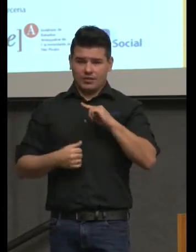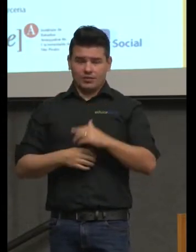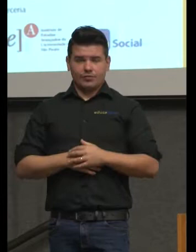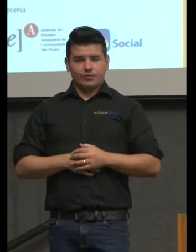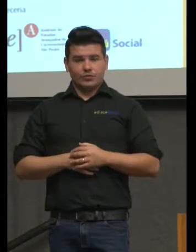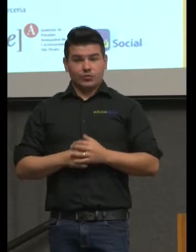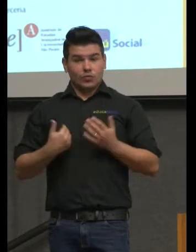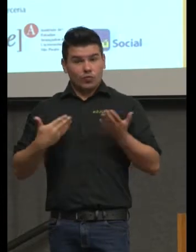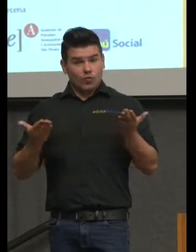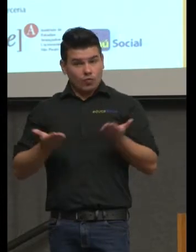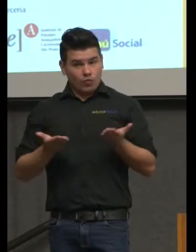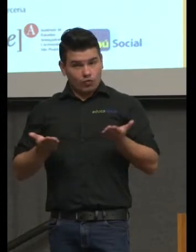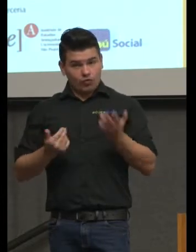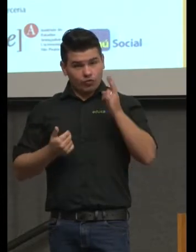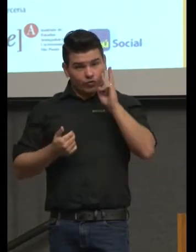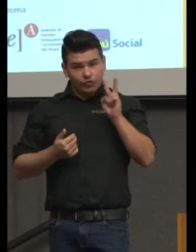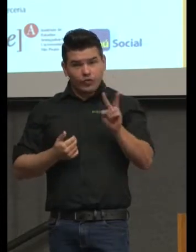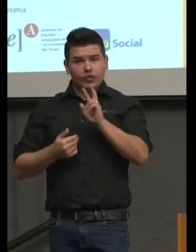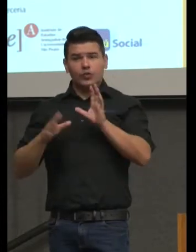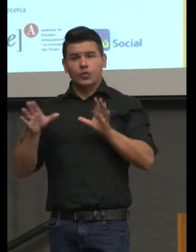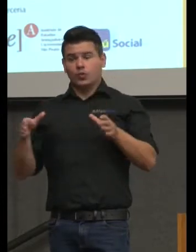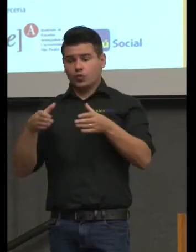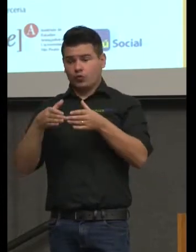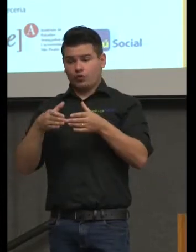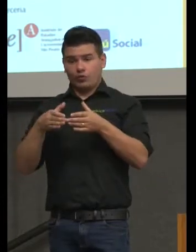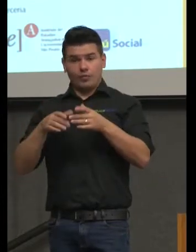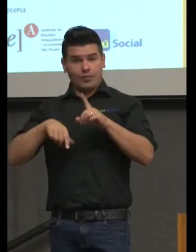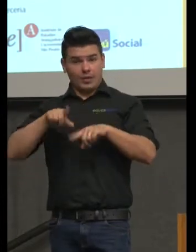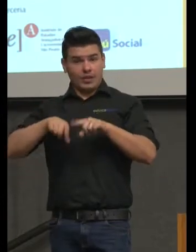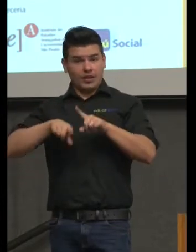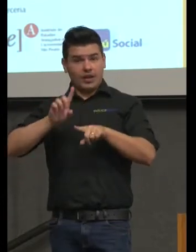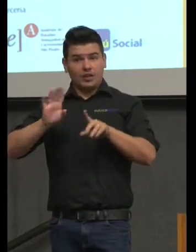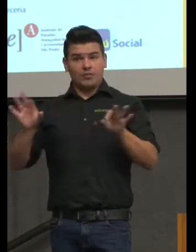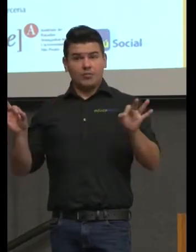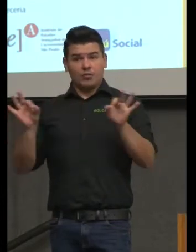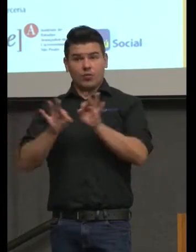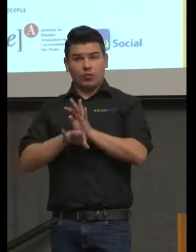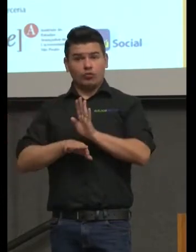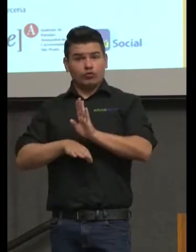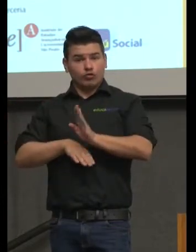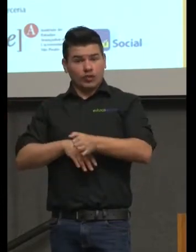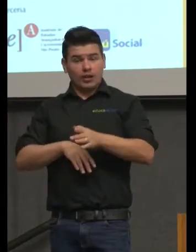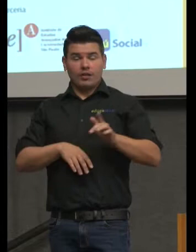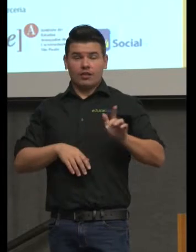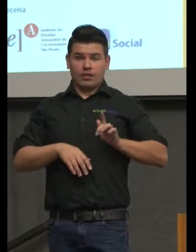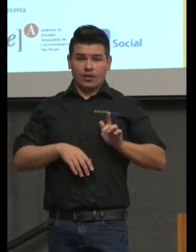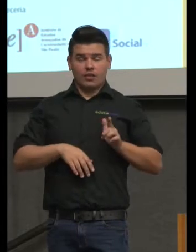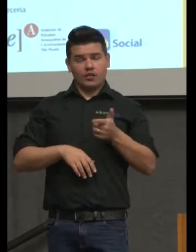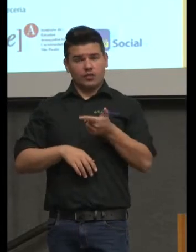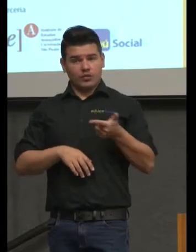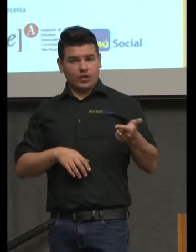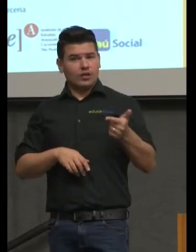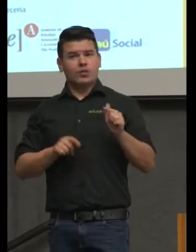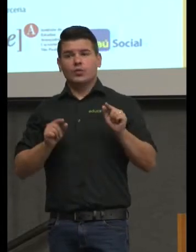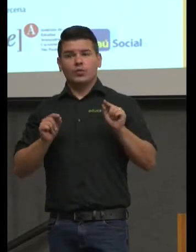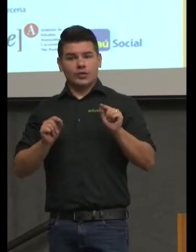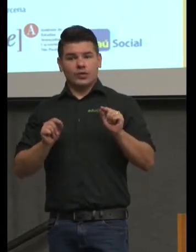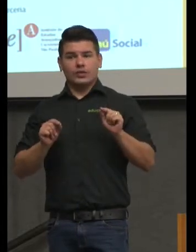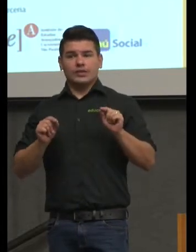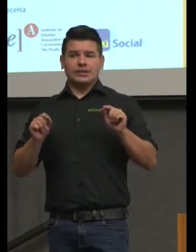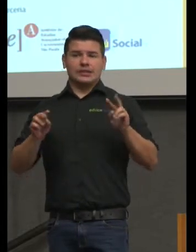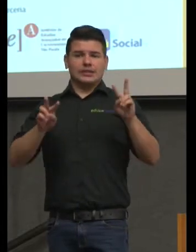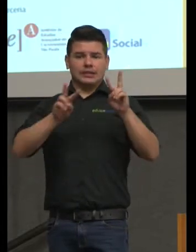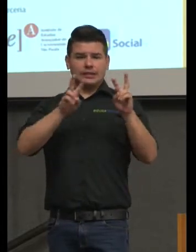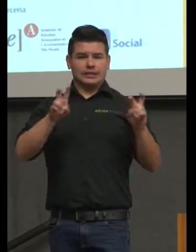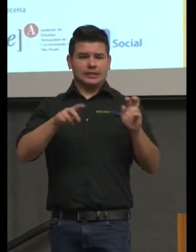a gente tem um conjunto de materiais fechados relativamente fechados que podem ter no sentido de hipertexto